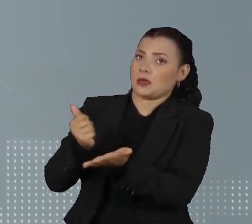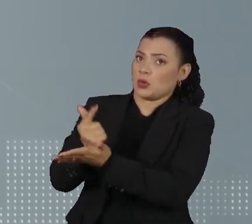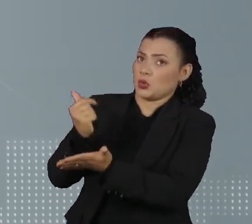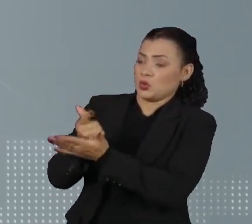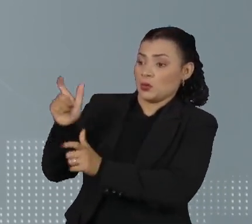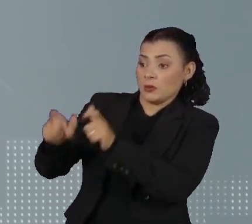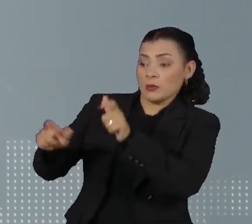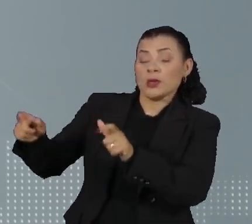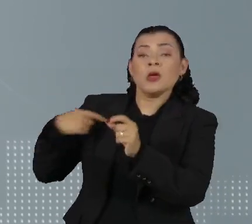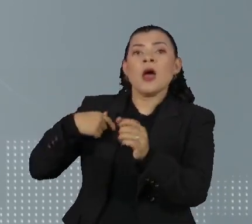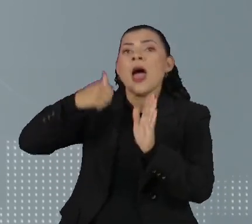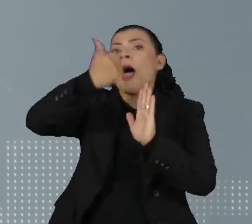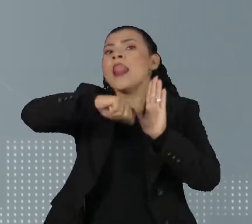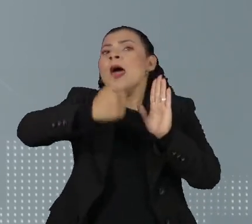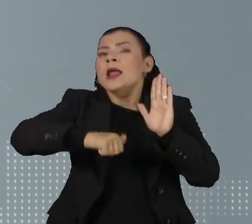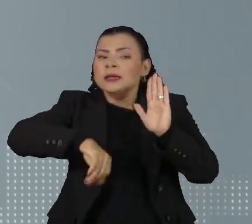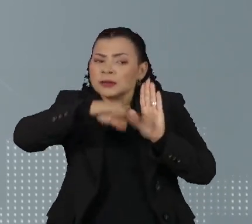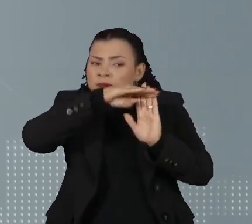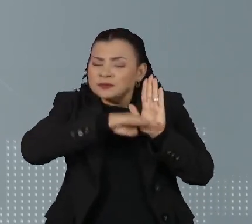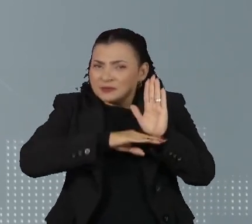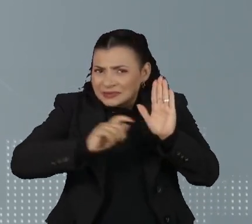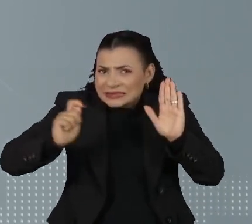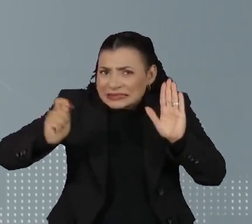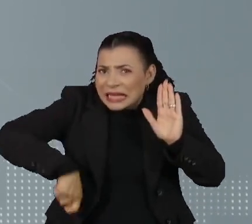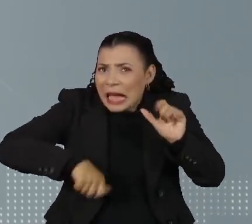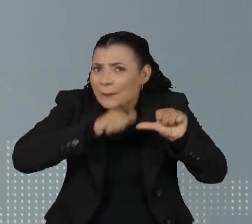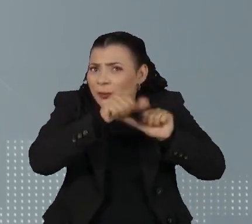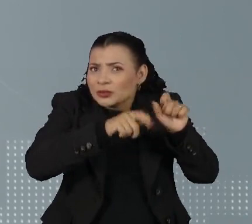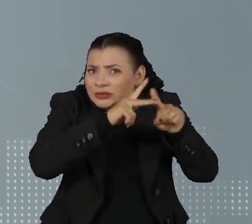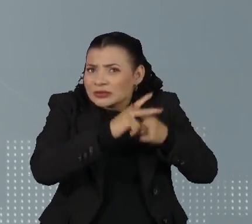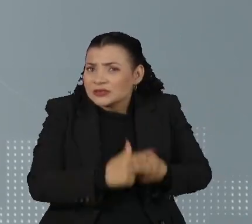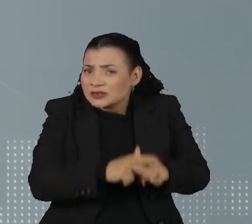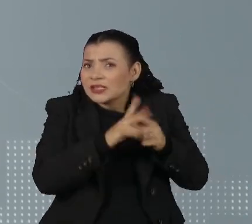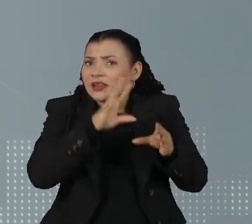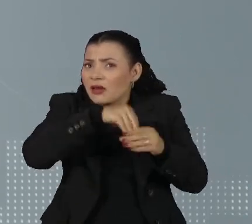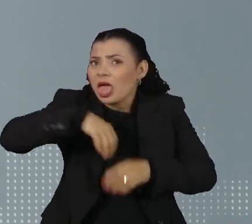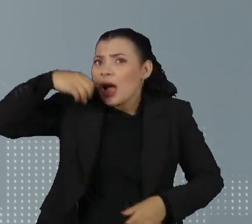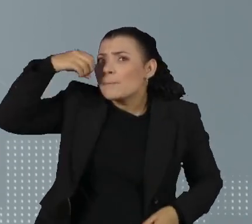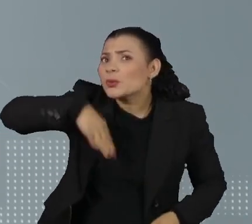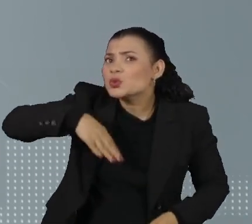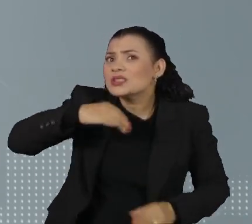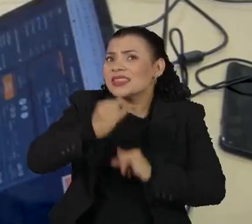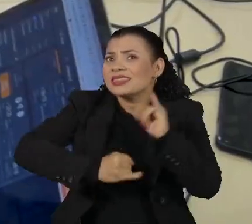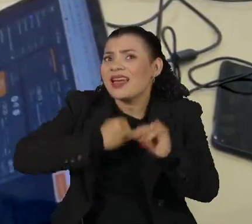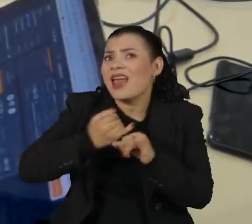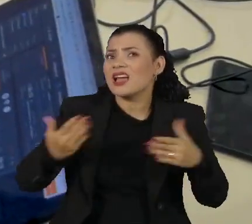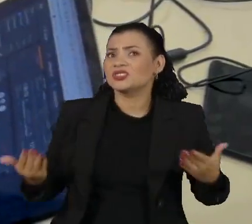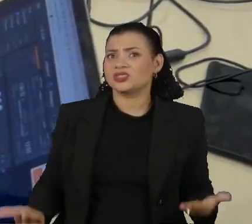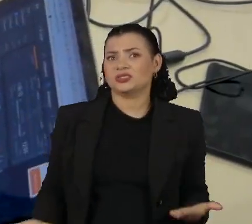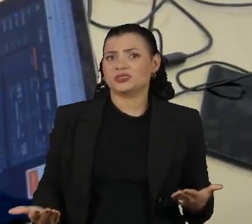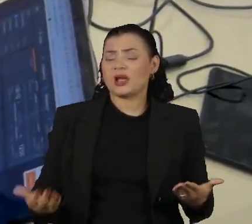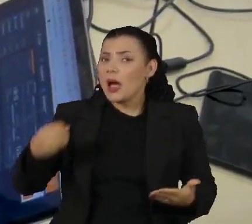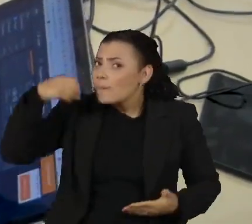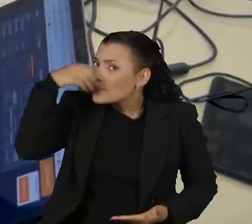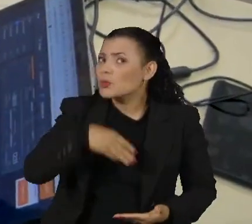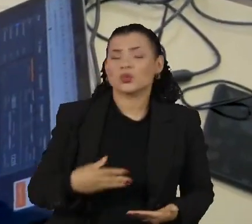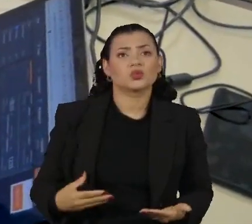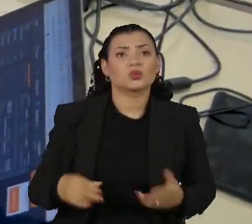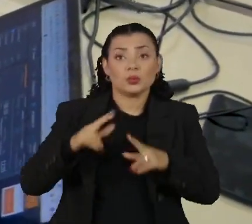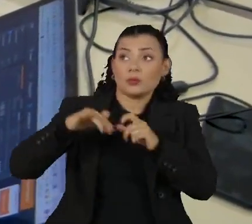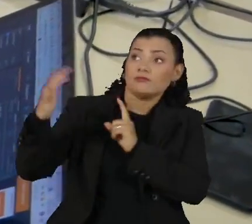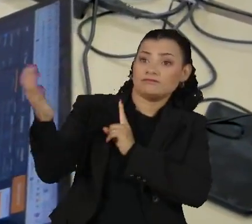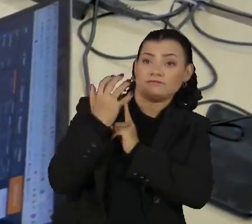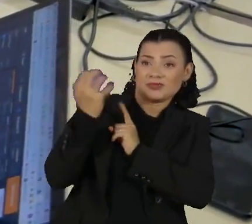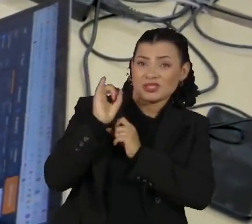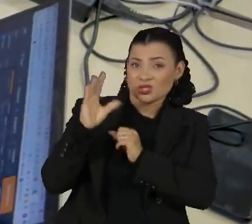analisar a possibilidade de configuração de práticas abusivas das empresas. A pressão não vem apenas